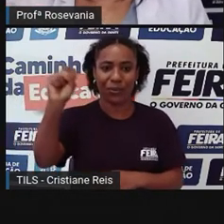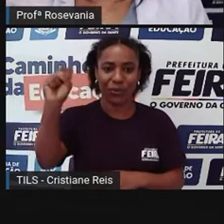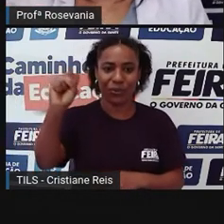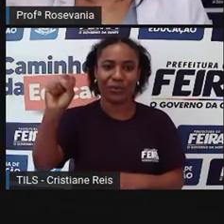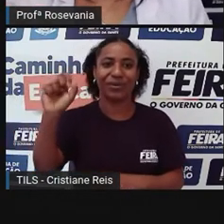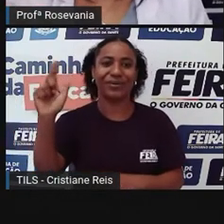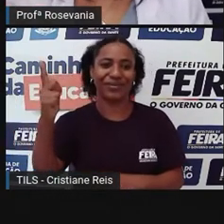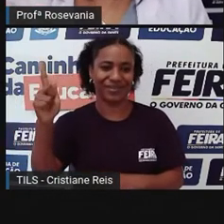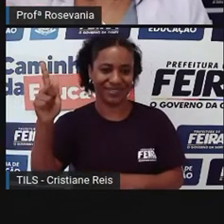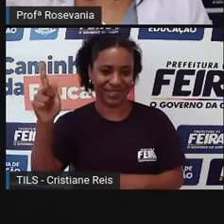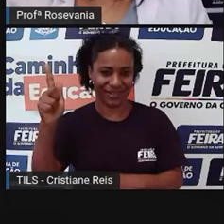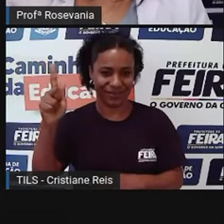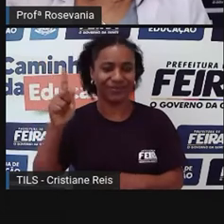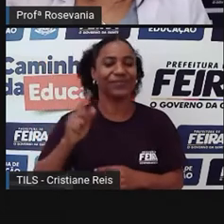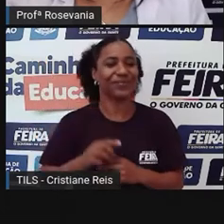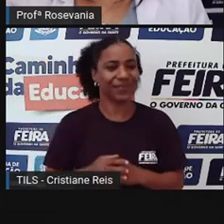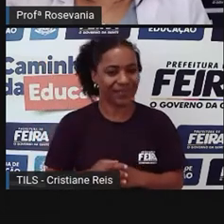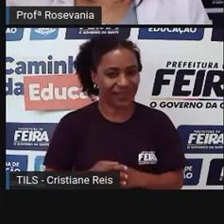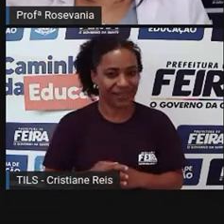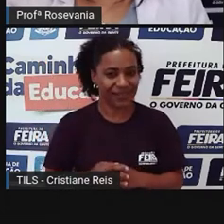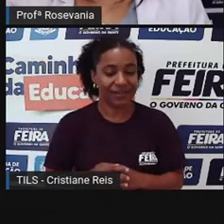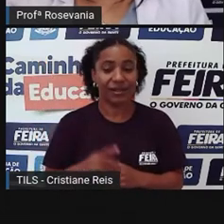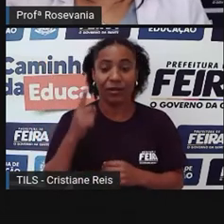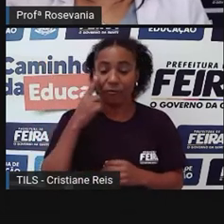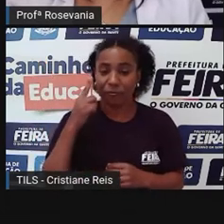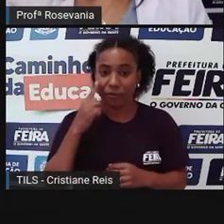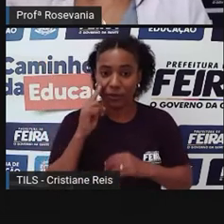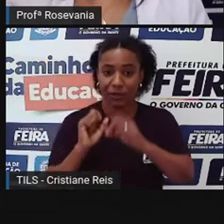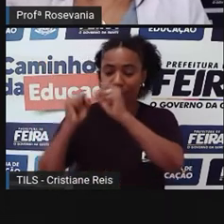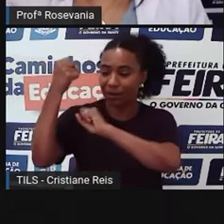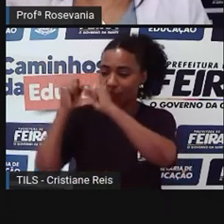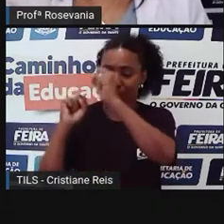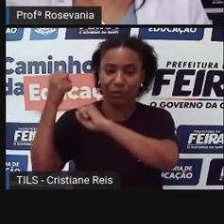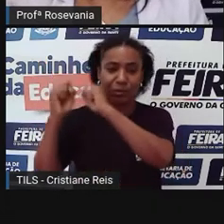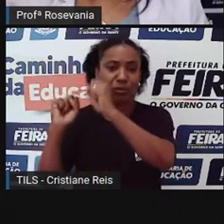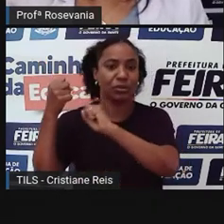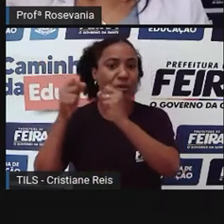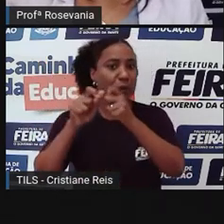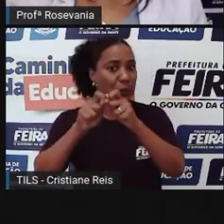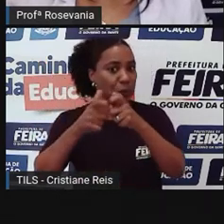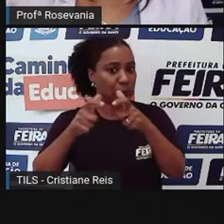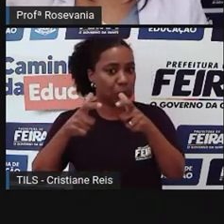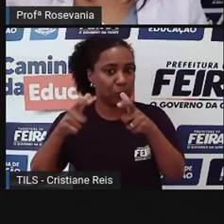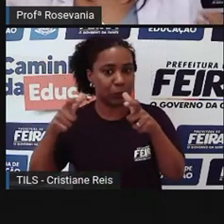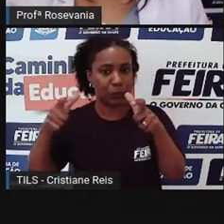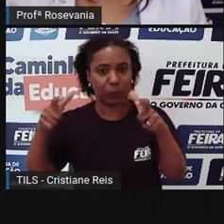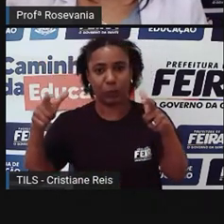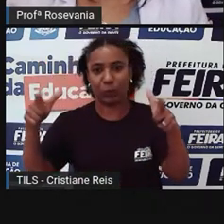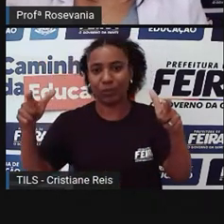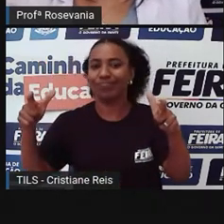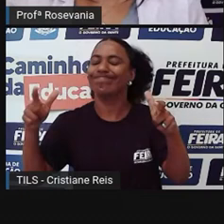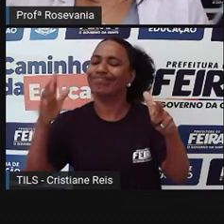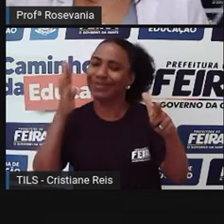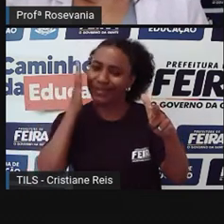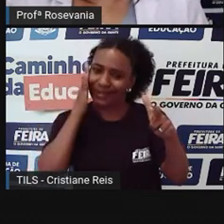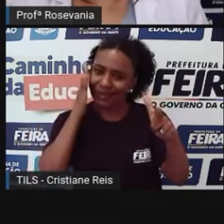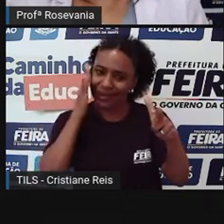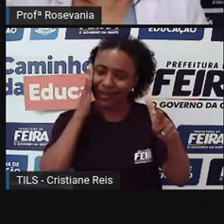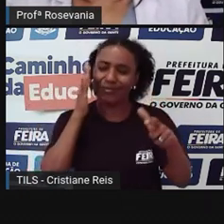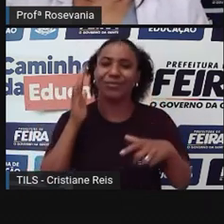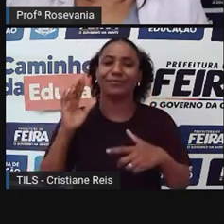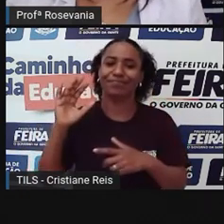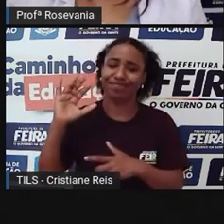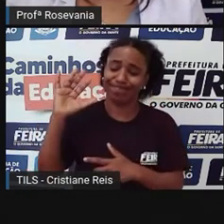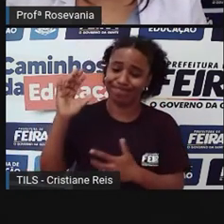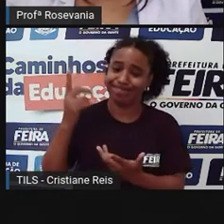do lado de São Gonçalo. Então, vocês percebam que a atividade industrial, elas, né, algumas delas poluem muito a água, poluem o